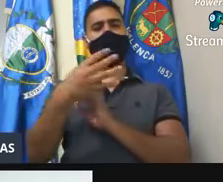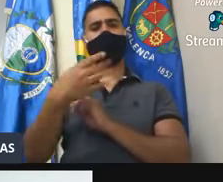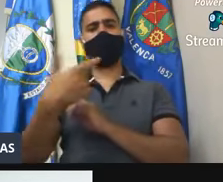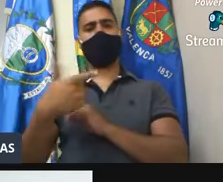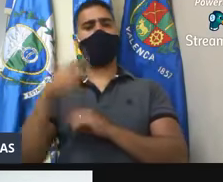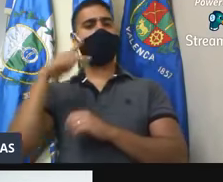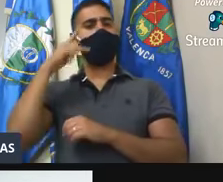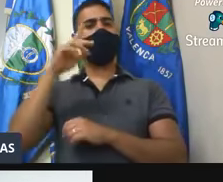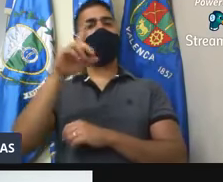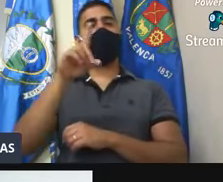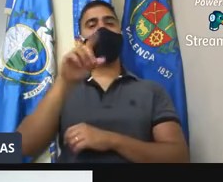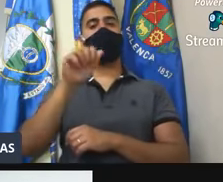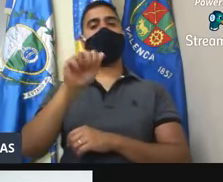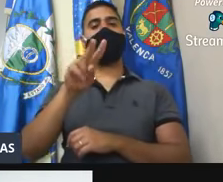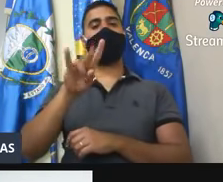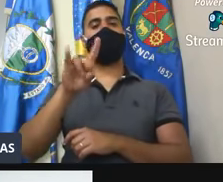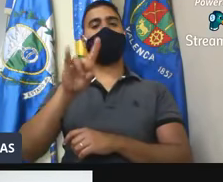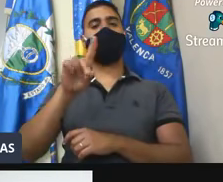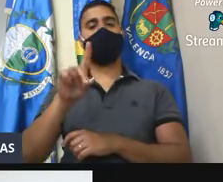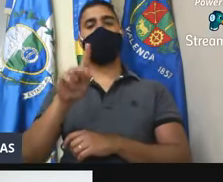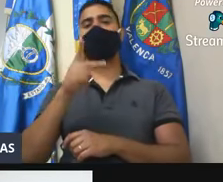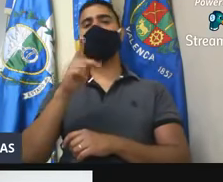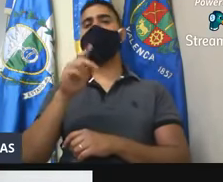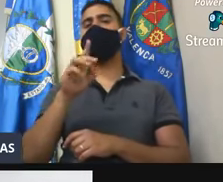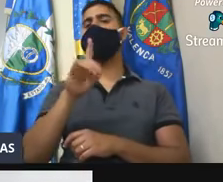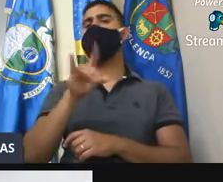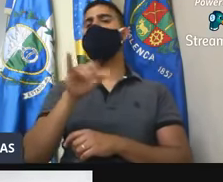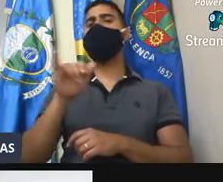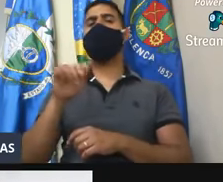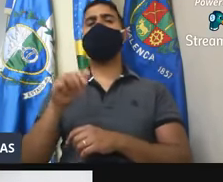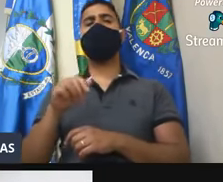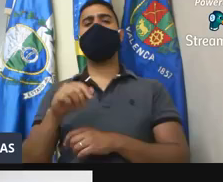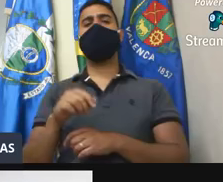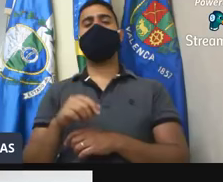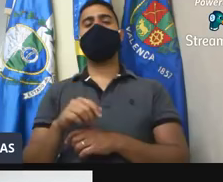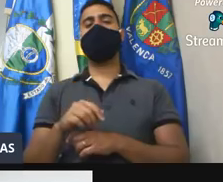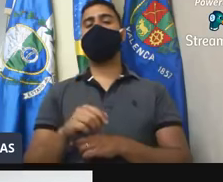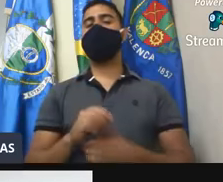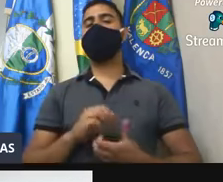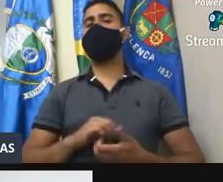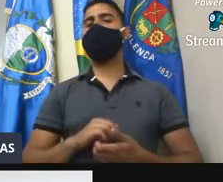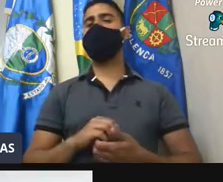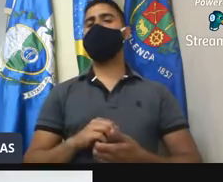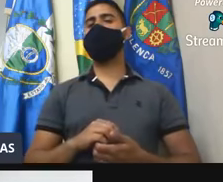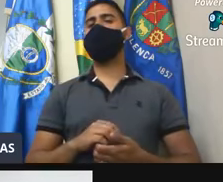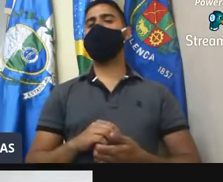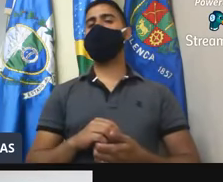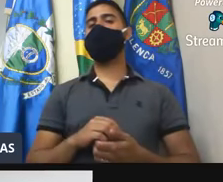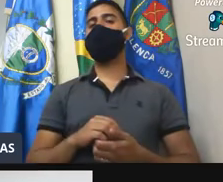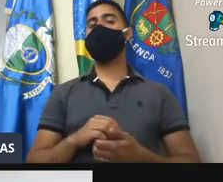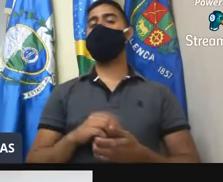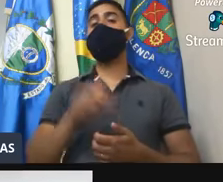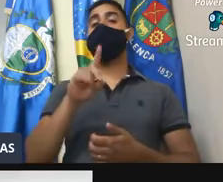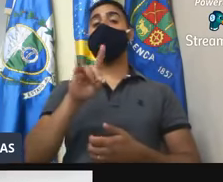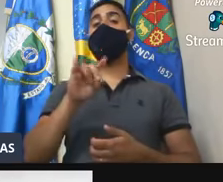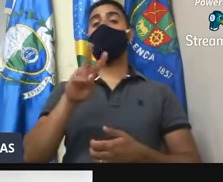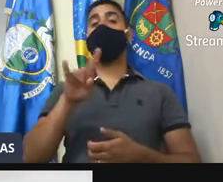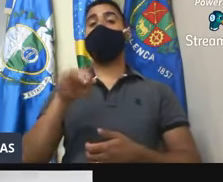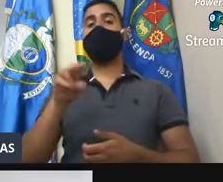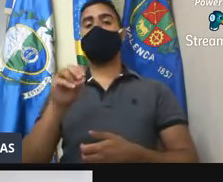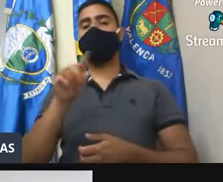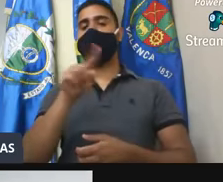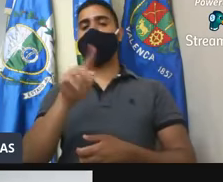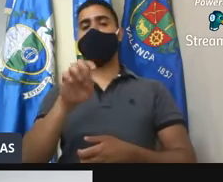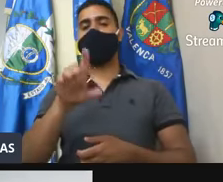vereador David Barbosa Nogueira. Declara de utilidade pública municipal a associação denominada Rede Divino Zelo de Assistência